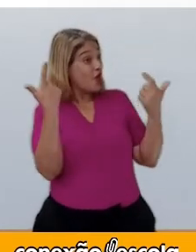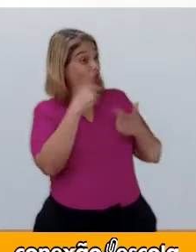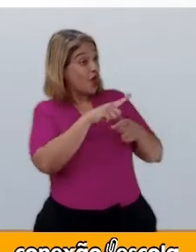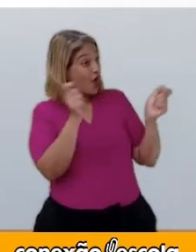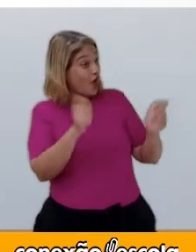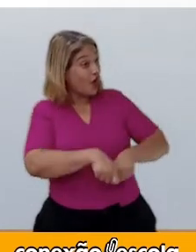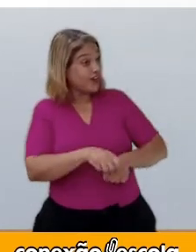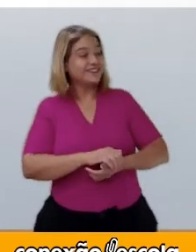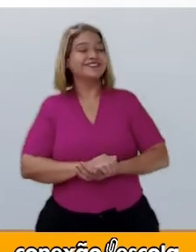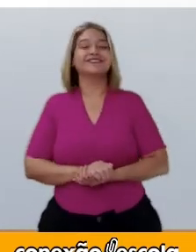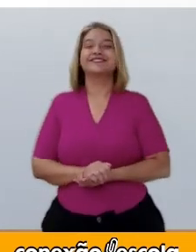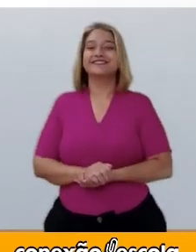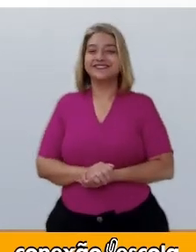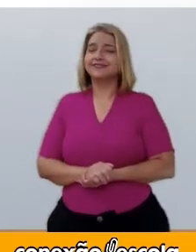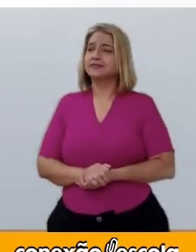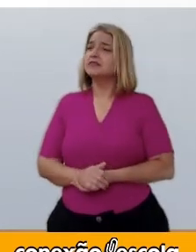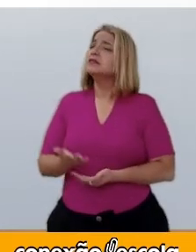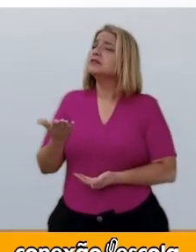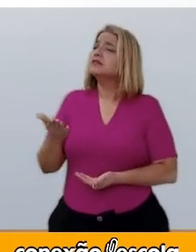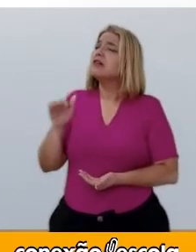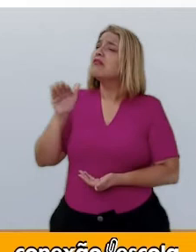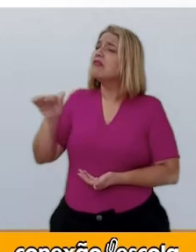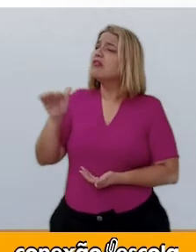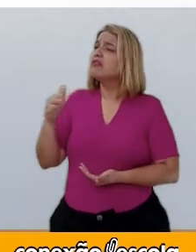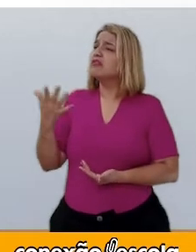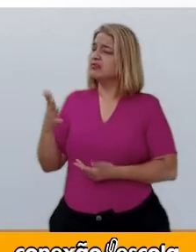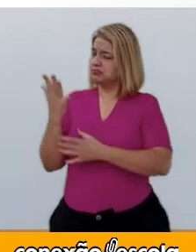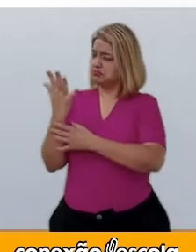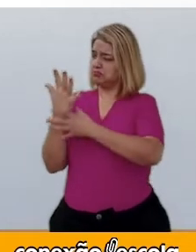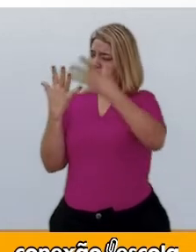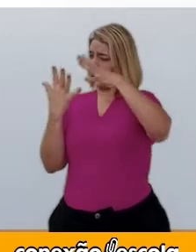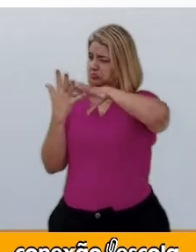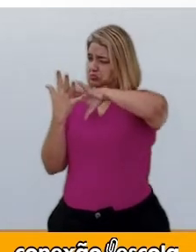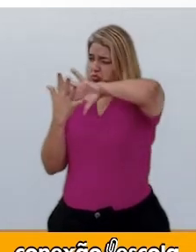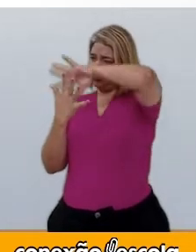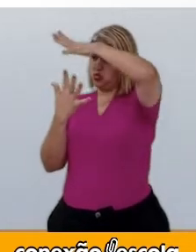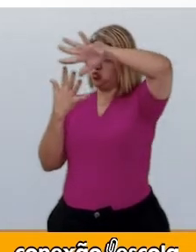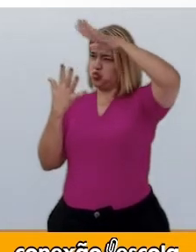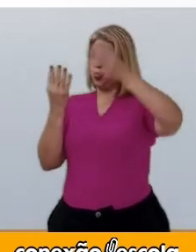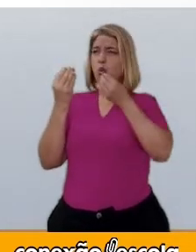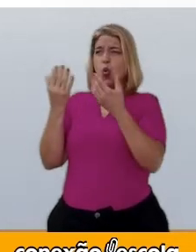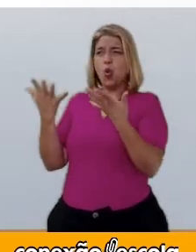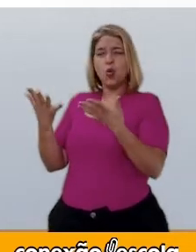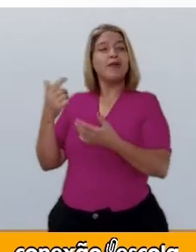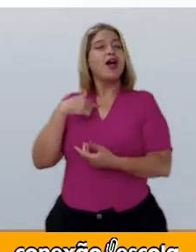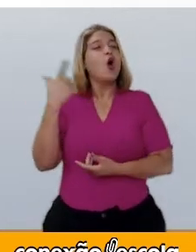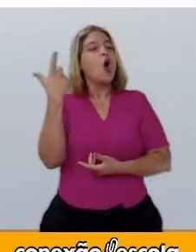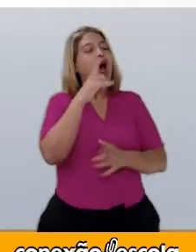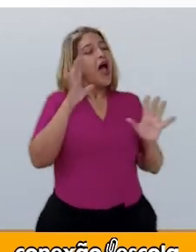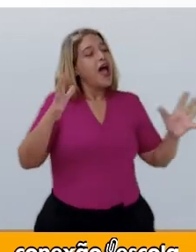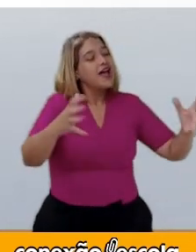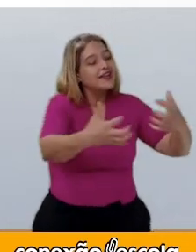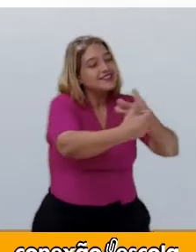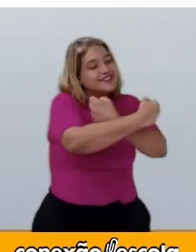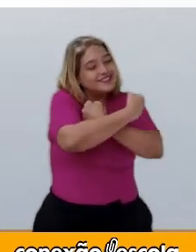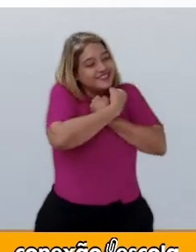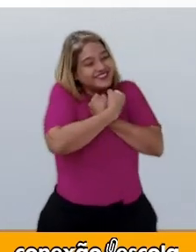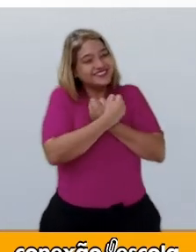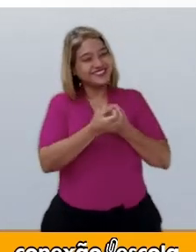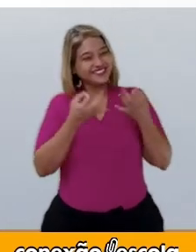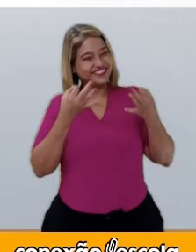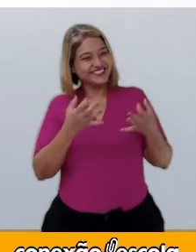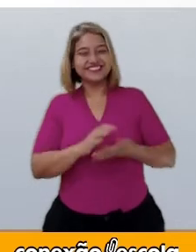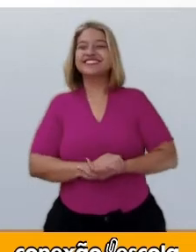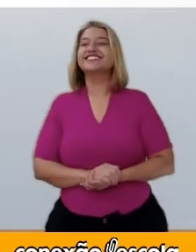netinha. Vovó, que mãos grandes você tem? São para te abraçar, minha netinha.